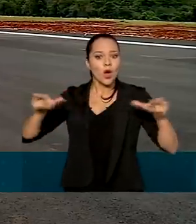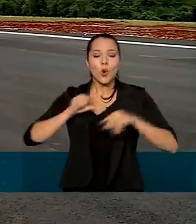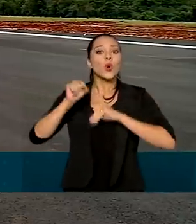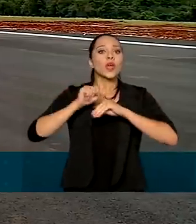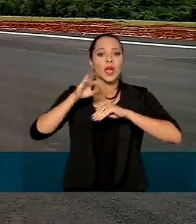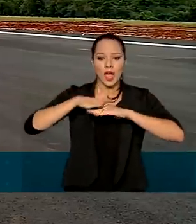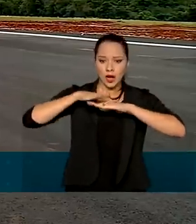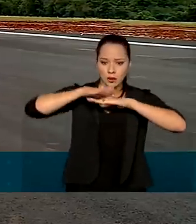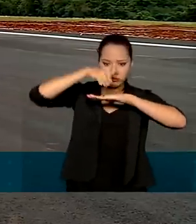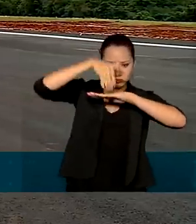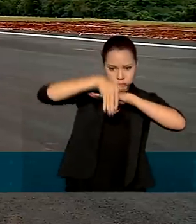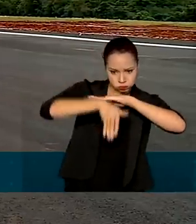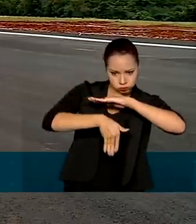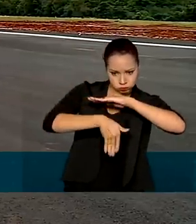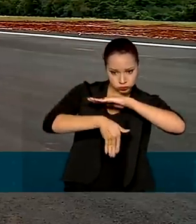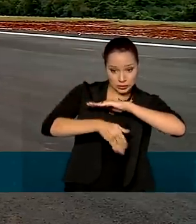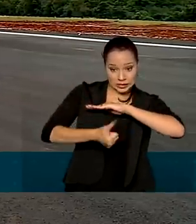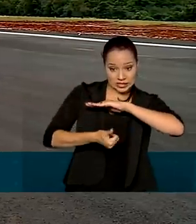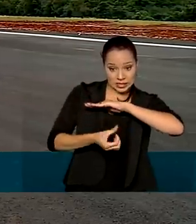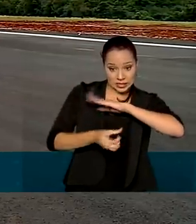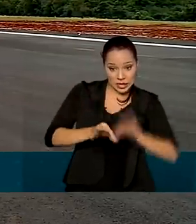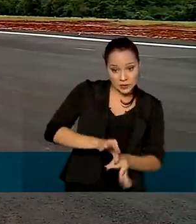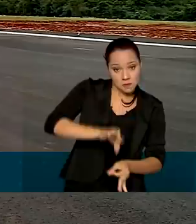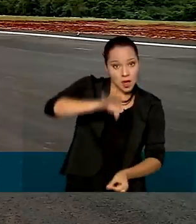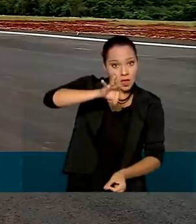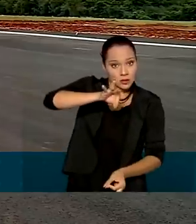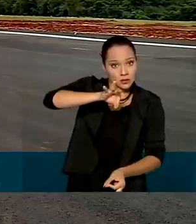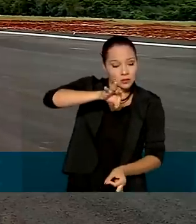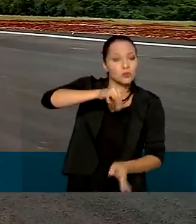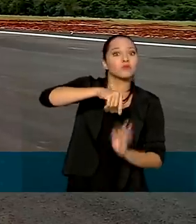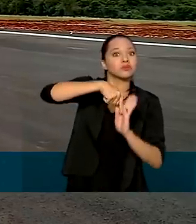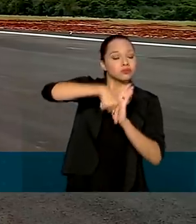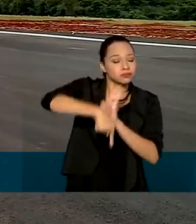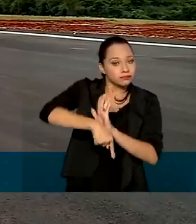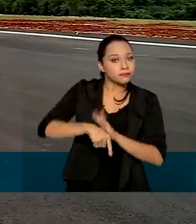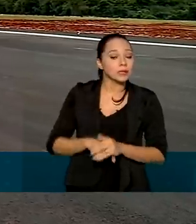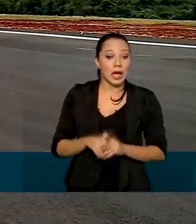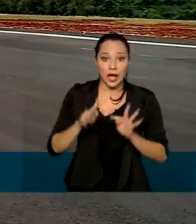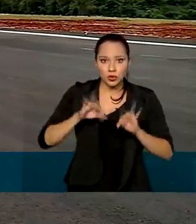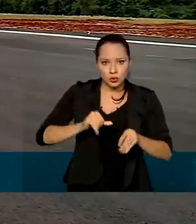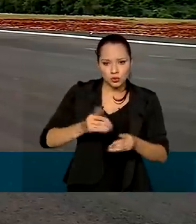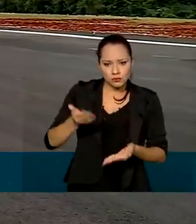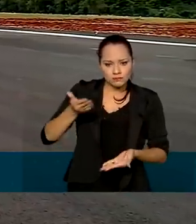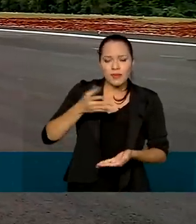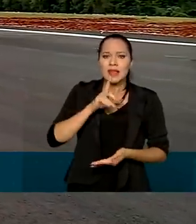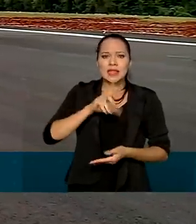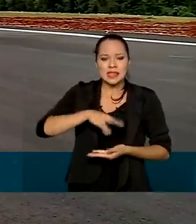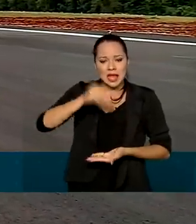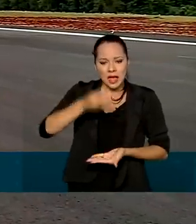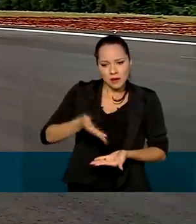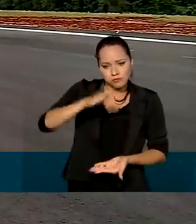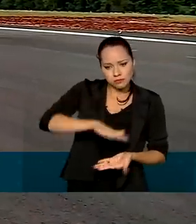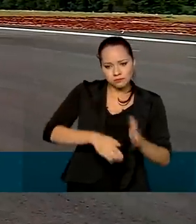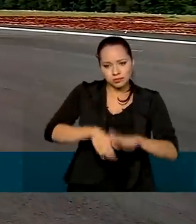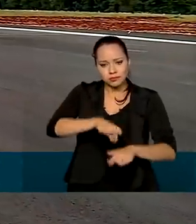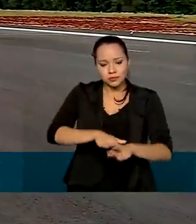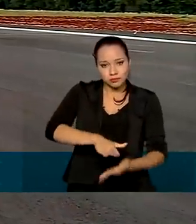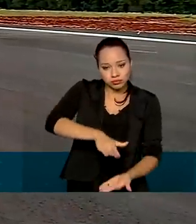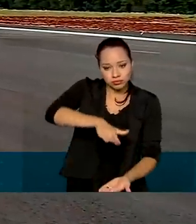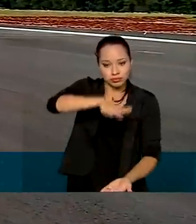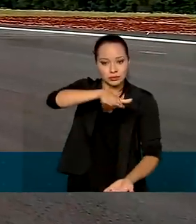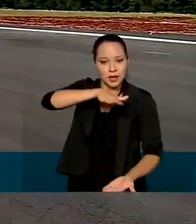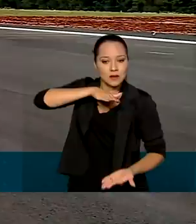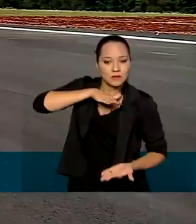imensa ribanceira de 16 metros de profundidade. Tudo isso foi aterrado e agora a pista passou de 2